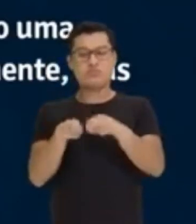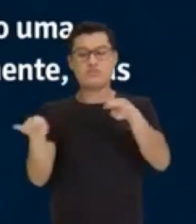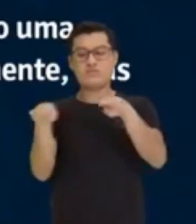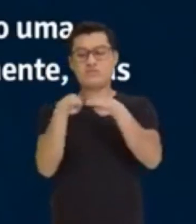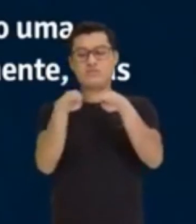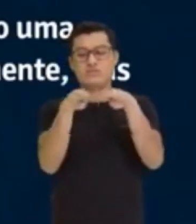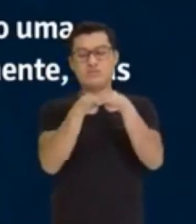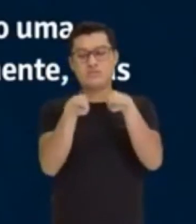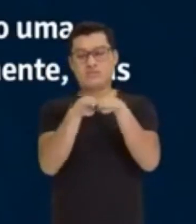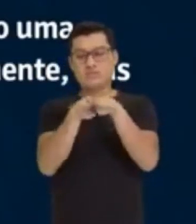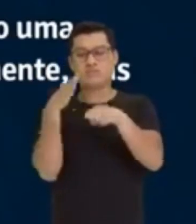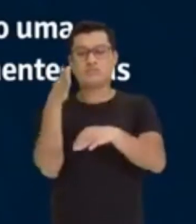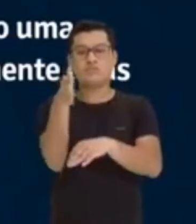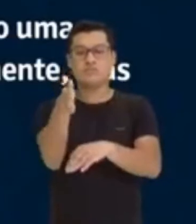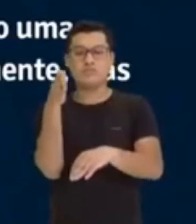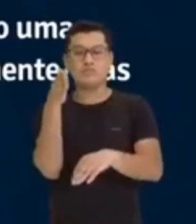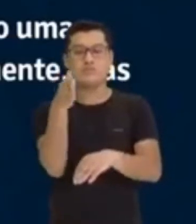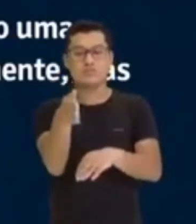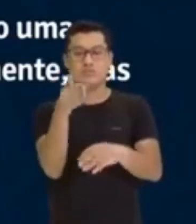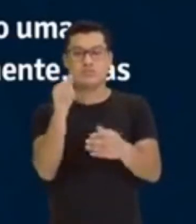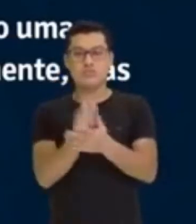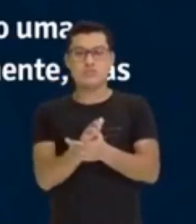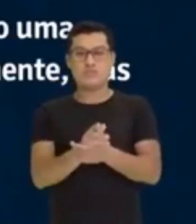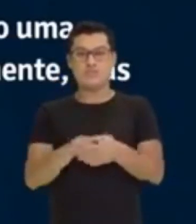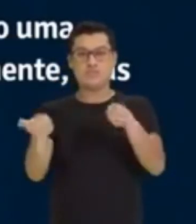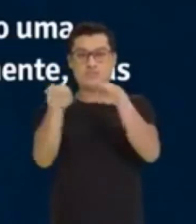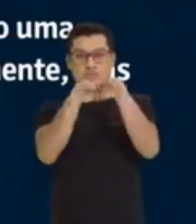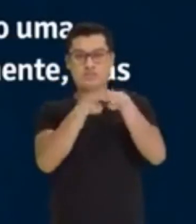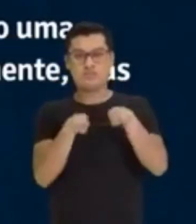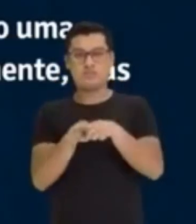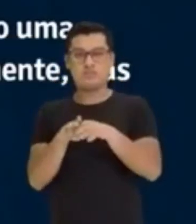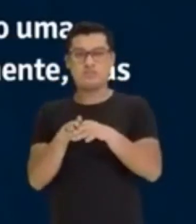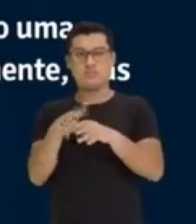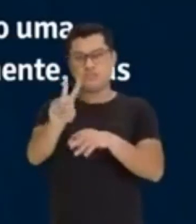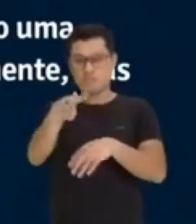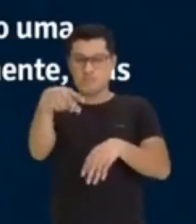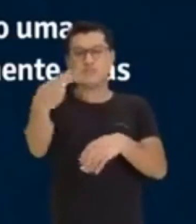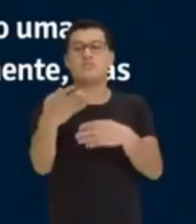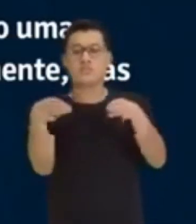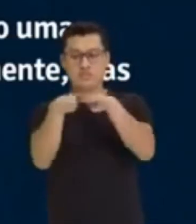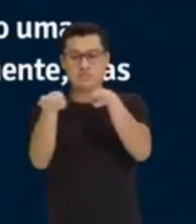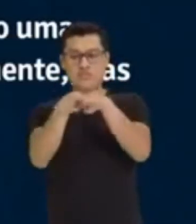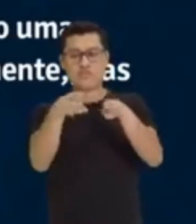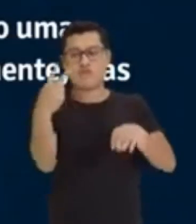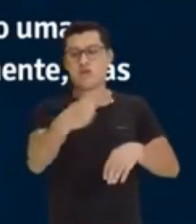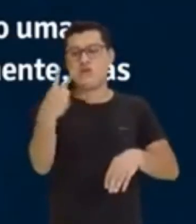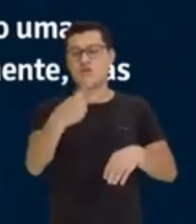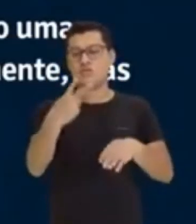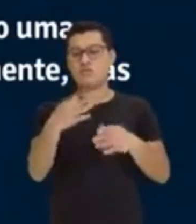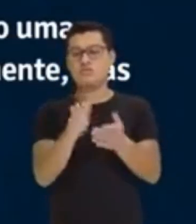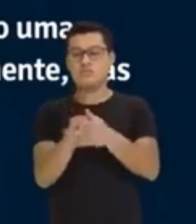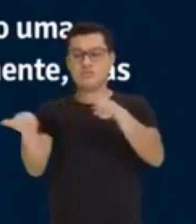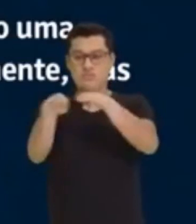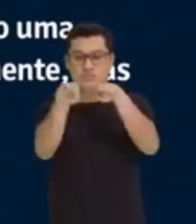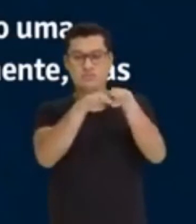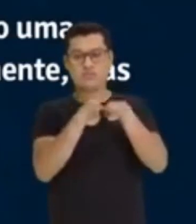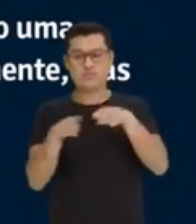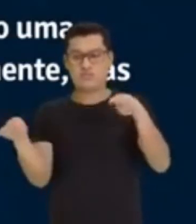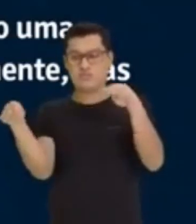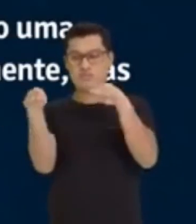diretamente proporcionais. Inversamente proporcionais. Duas grandezas são inversamente